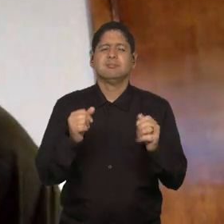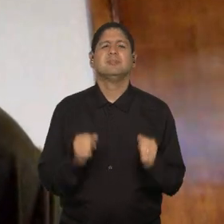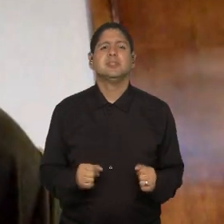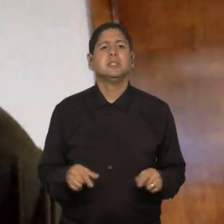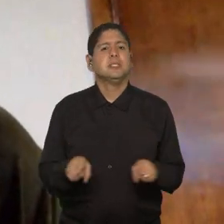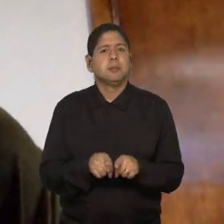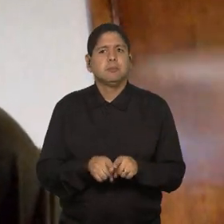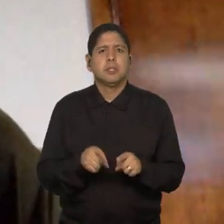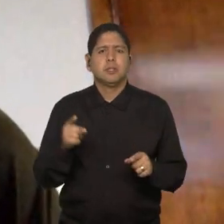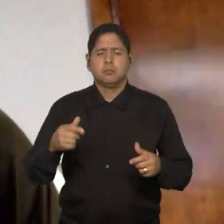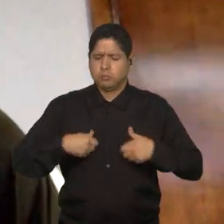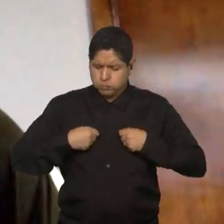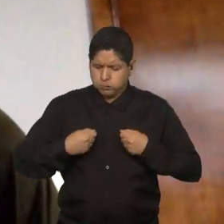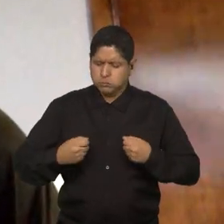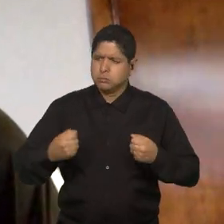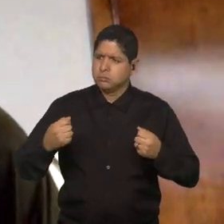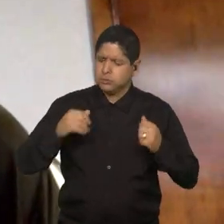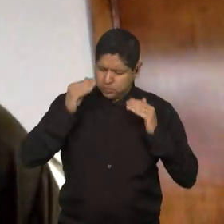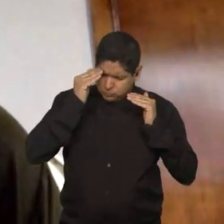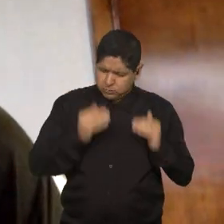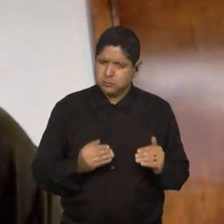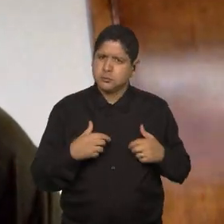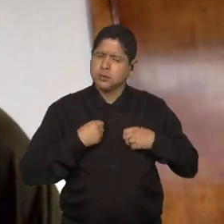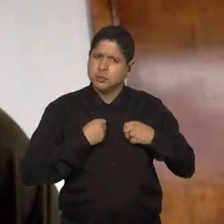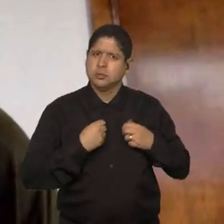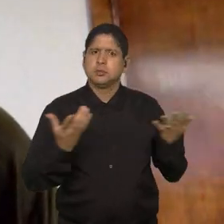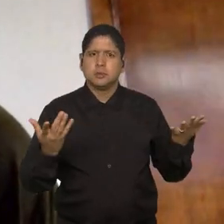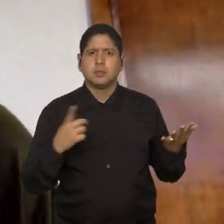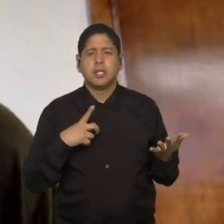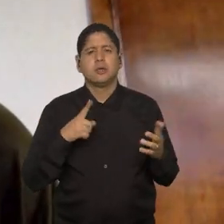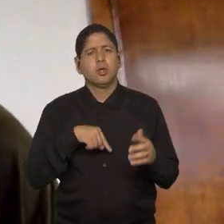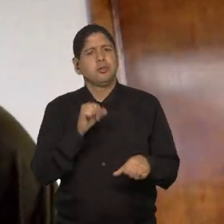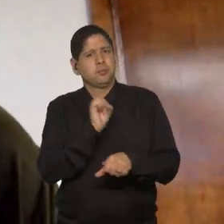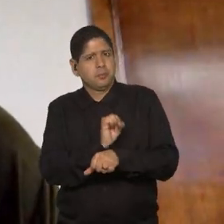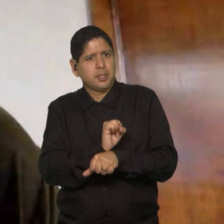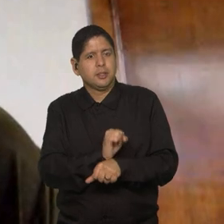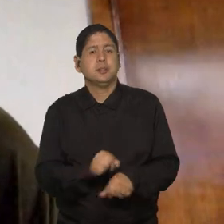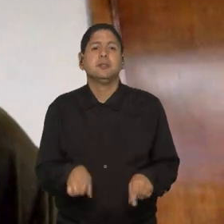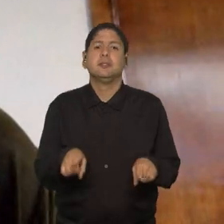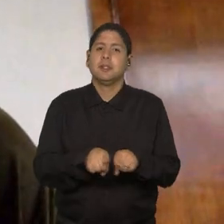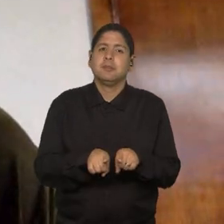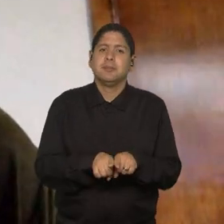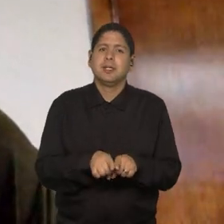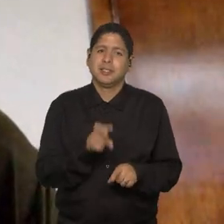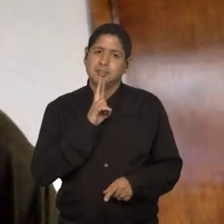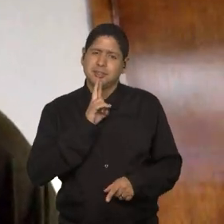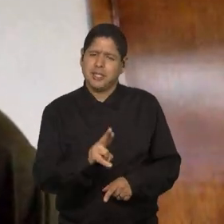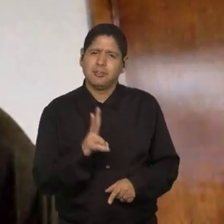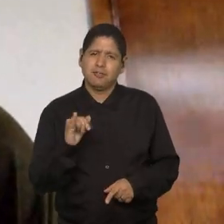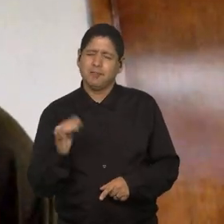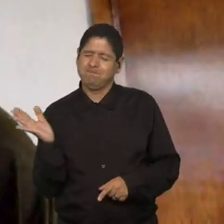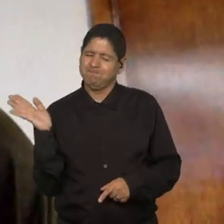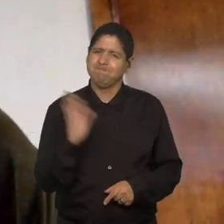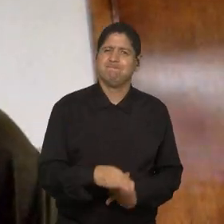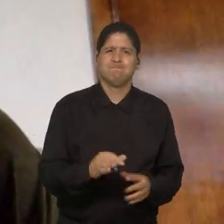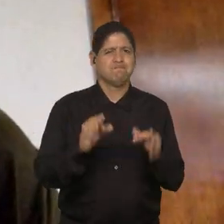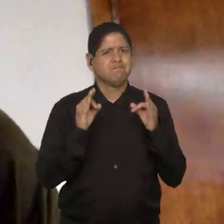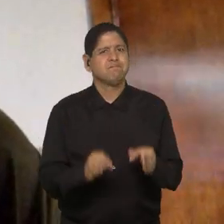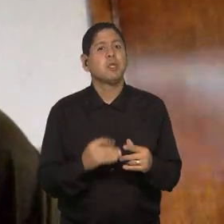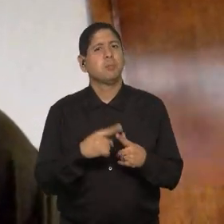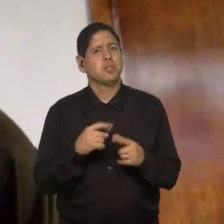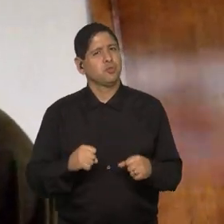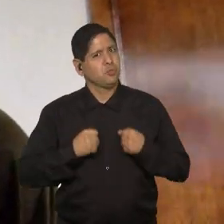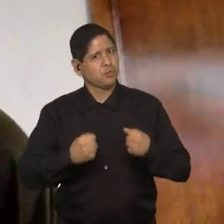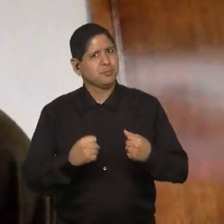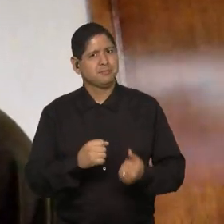honrem a camisa, né? É isso que a gente espera. E o resultado virá como consequência de